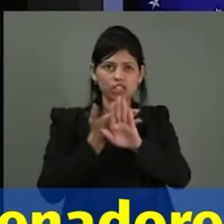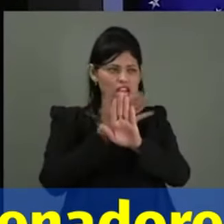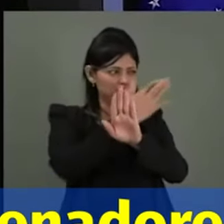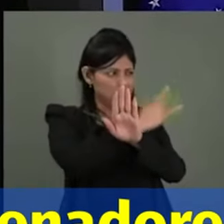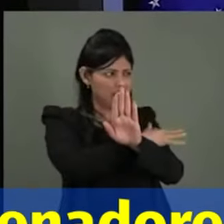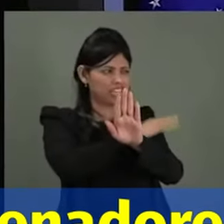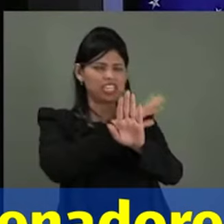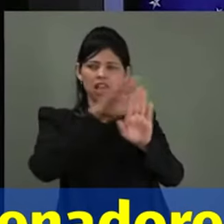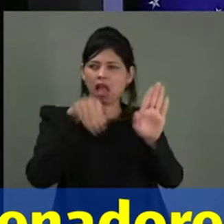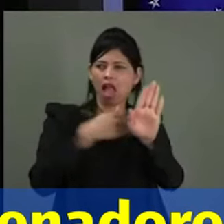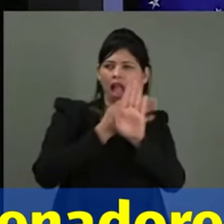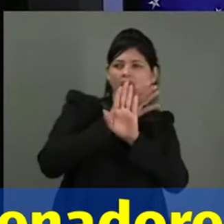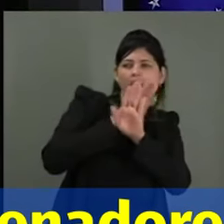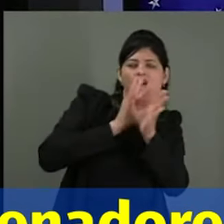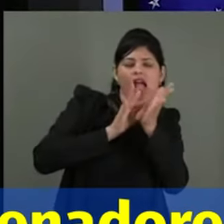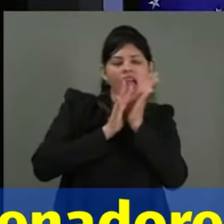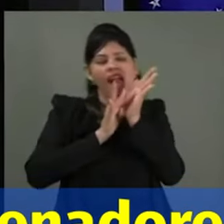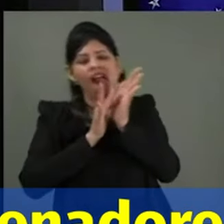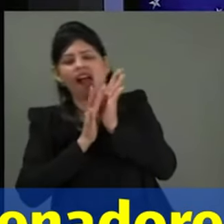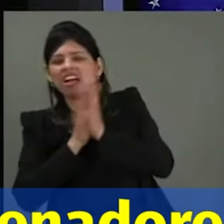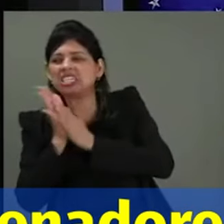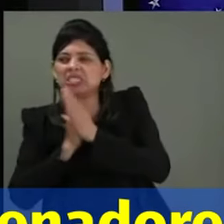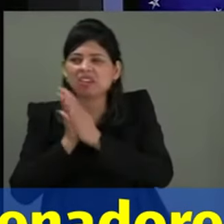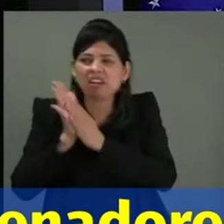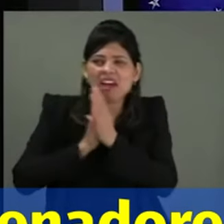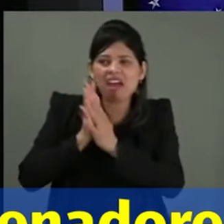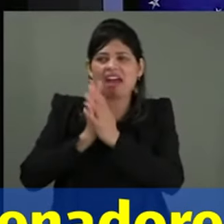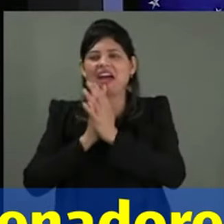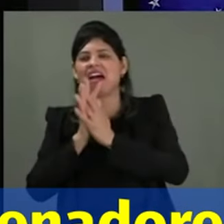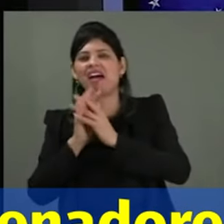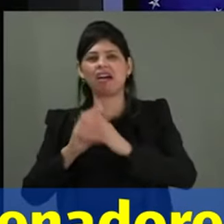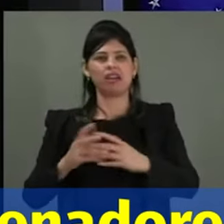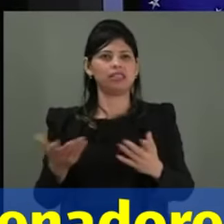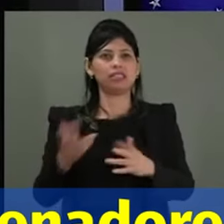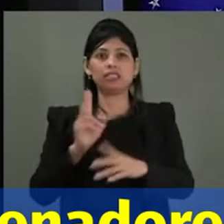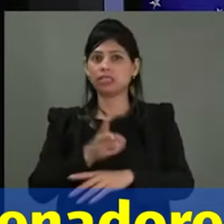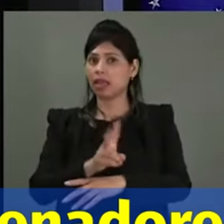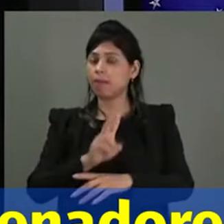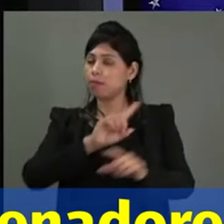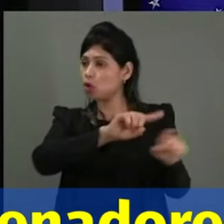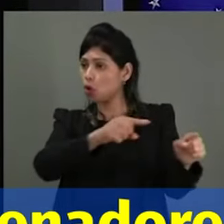deboche, desrespeito por trás de desrespeito ao parlamento brasileiro.